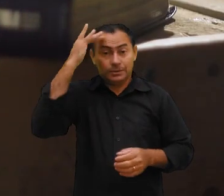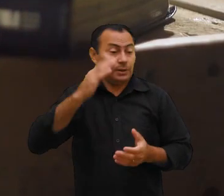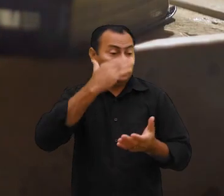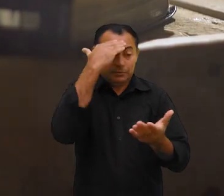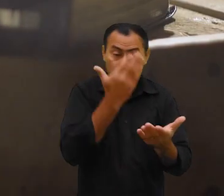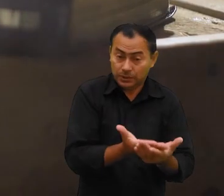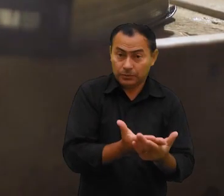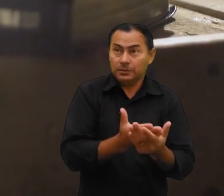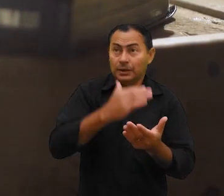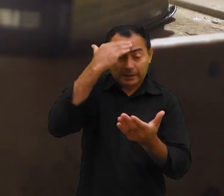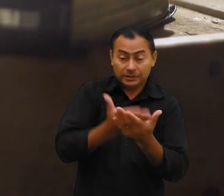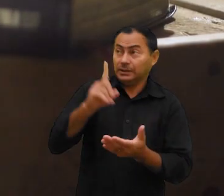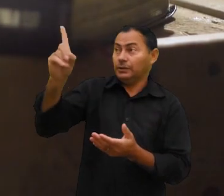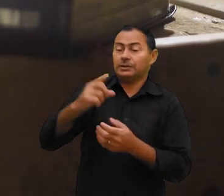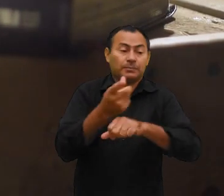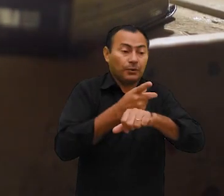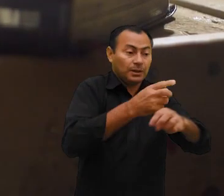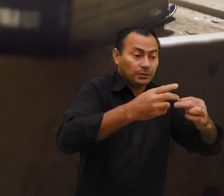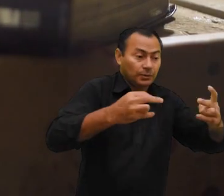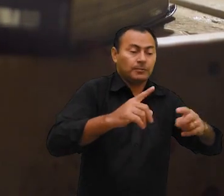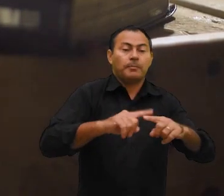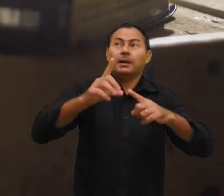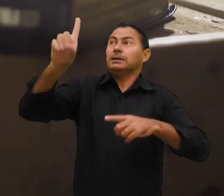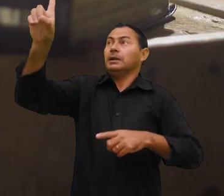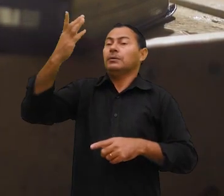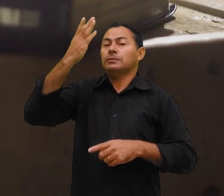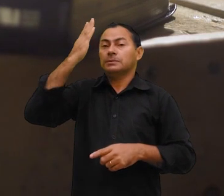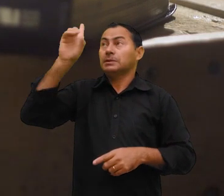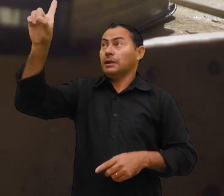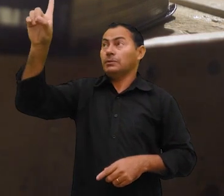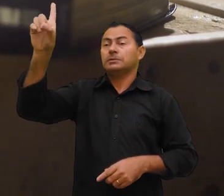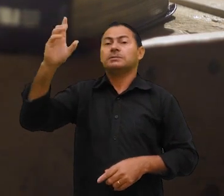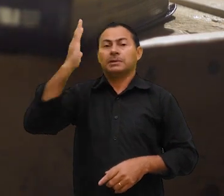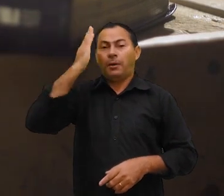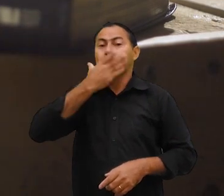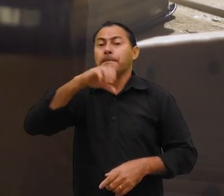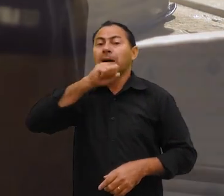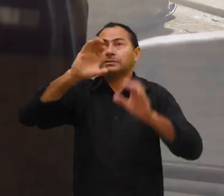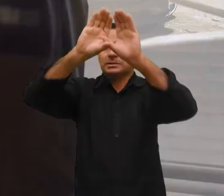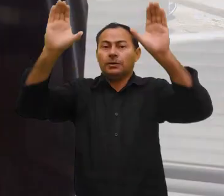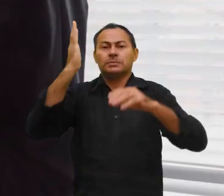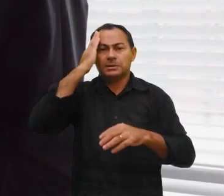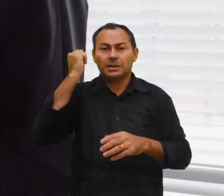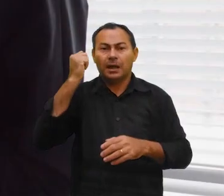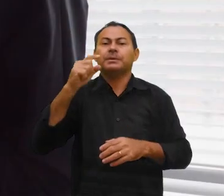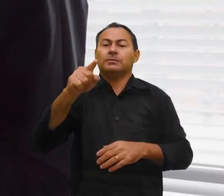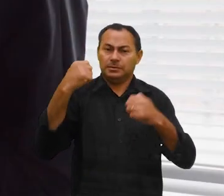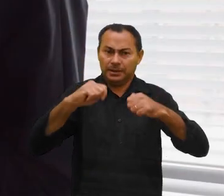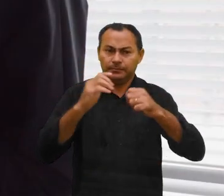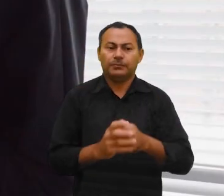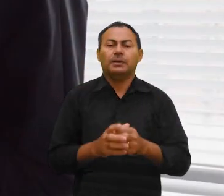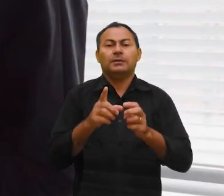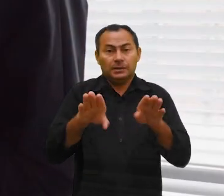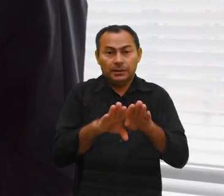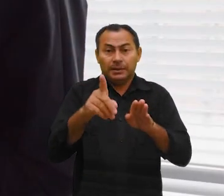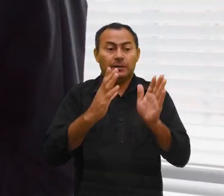pagãos é que correm atrás dessas coisas, mas o Pai Celestial sabe que vocês precisam delas. Aqui, mais uma vez, você tem